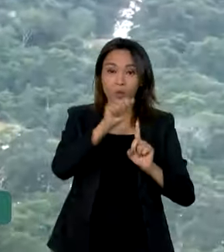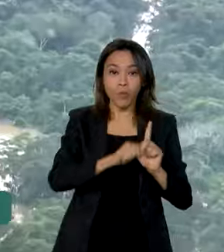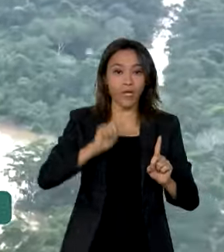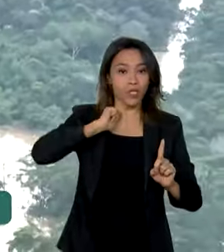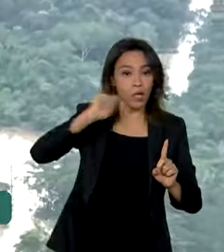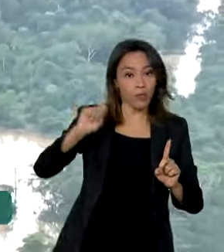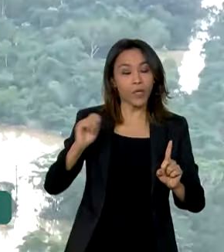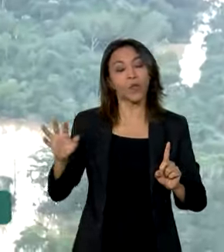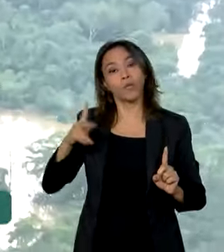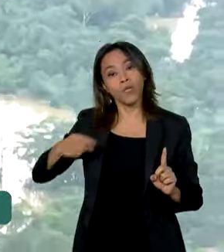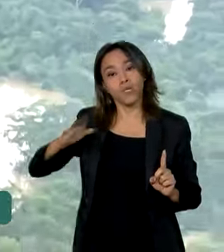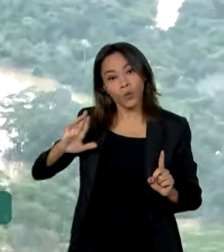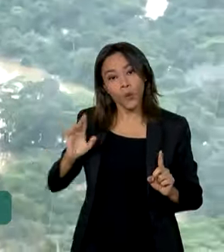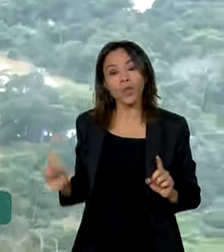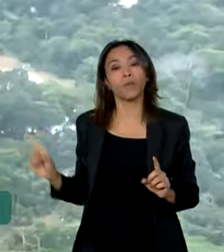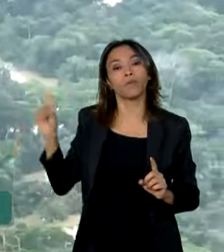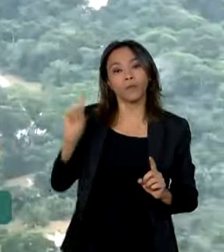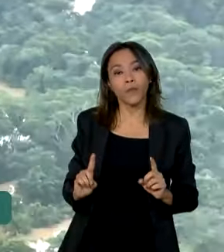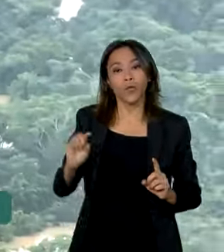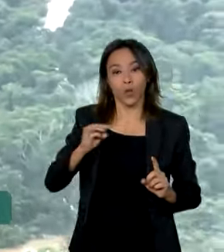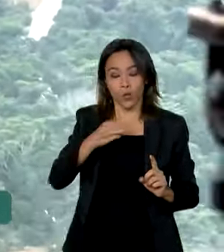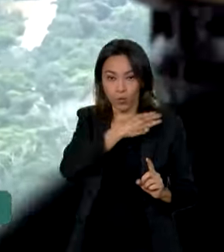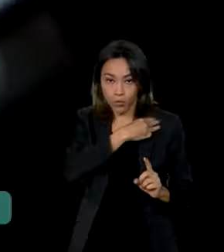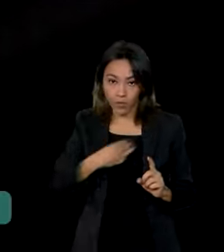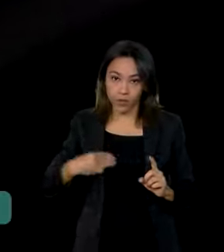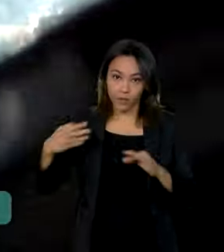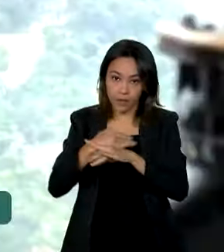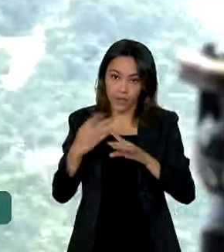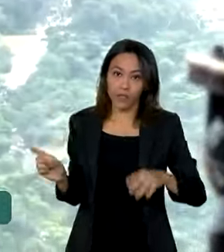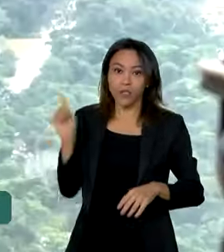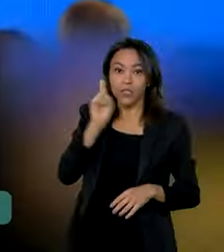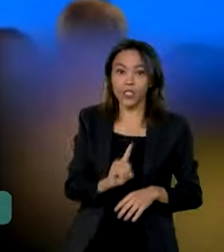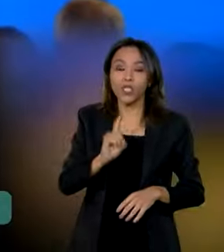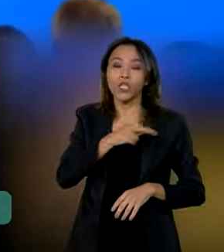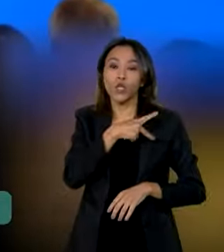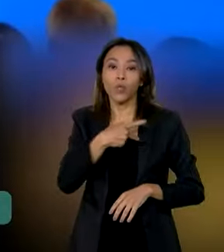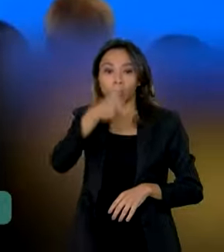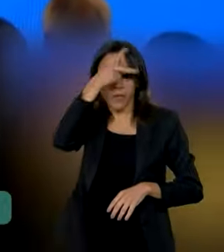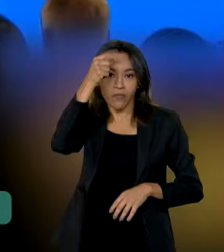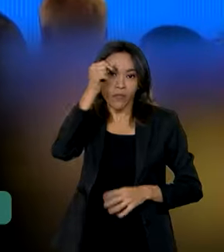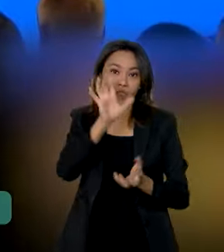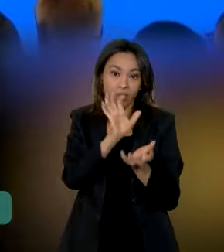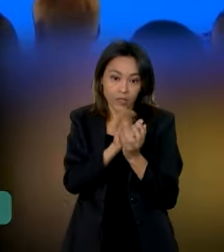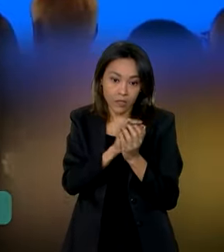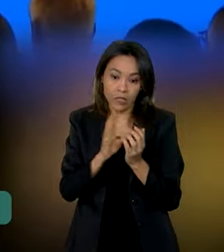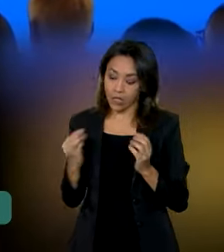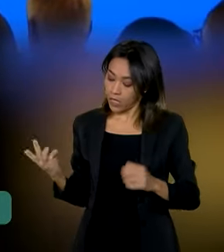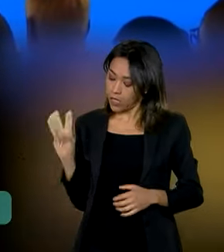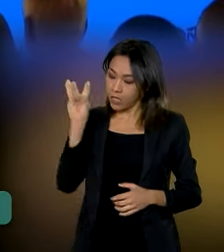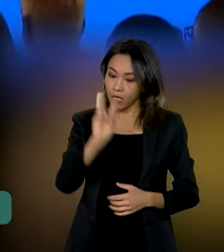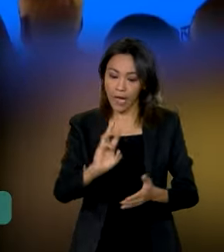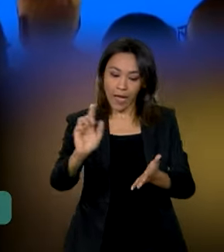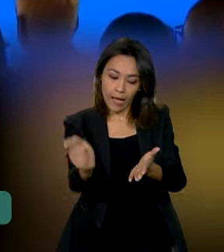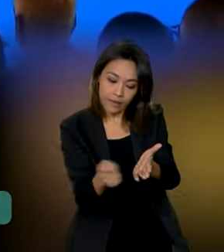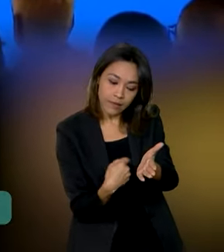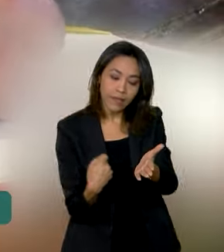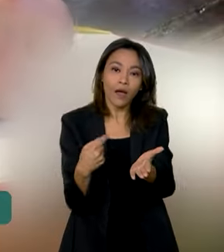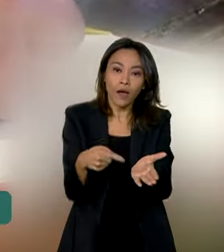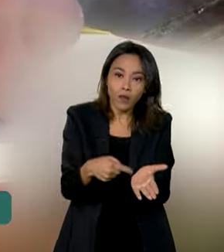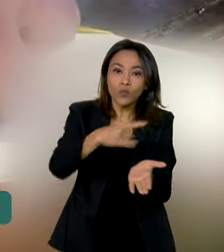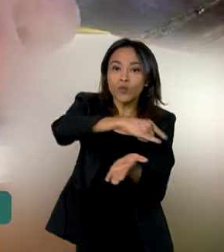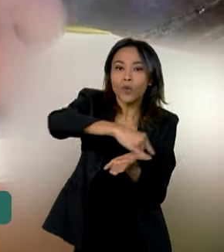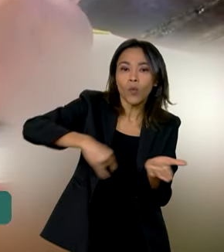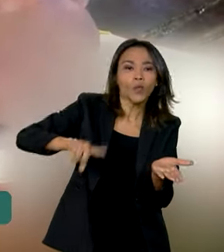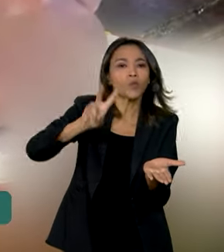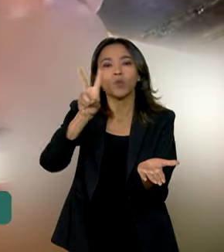das cidades Jader Filho e o prefeito de Recife, João Campos, assinaram uma ordem de serviço